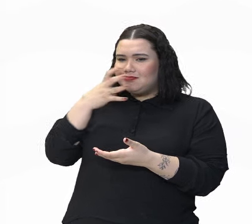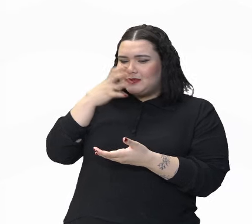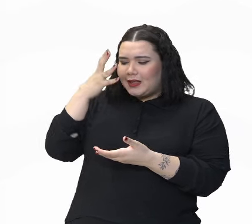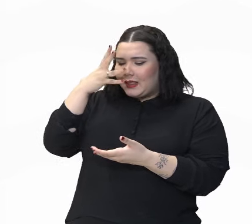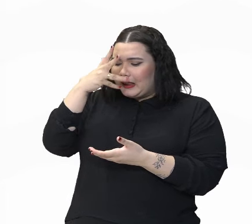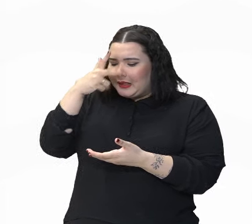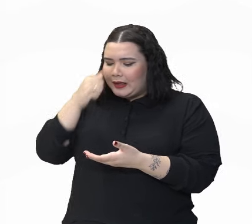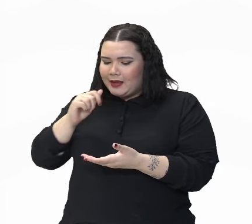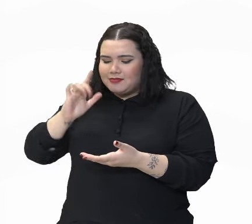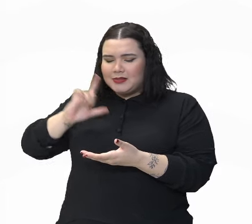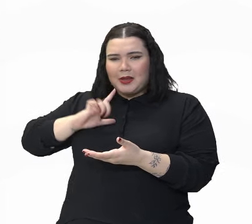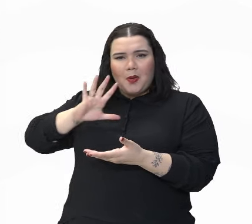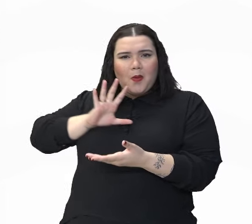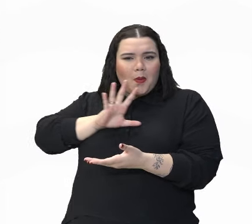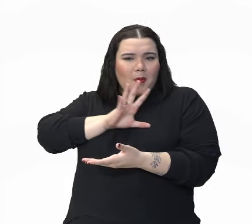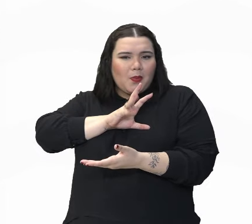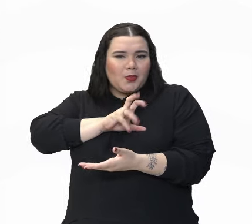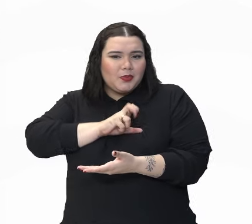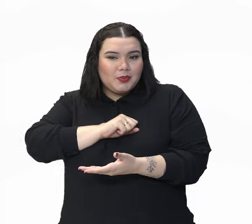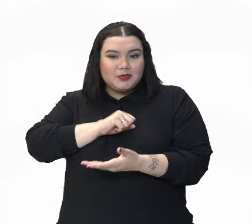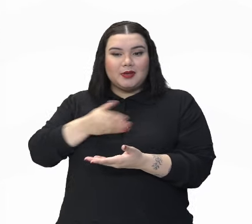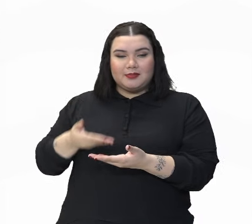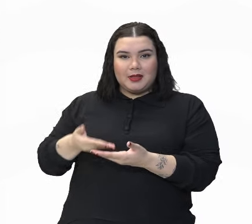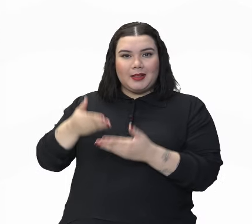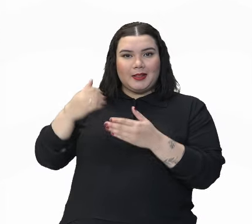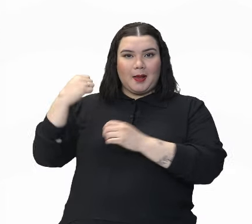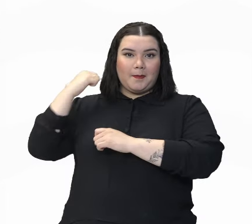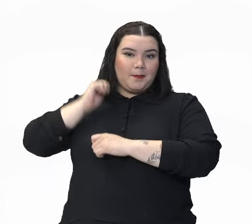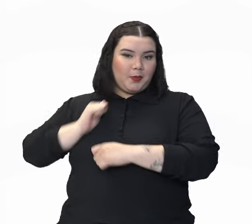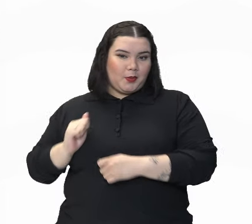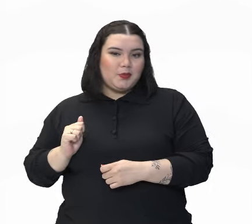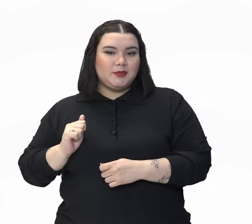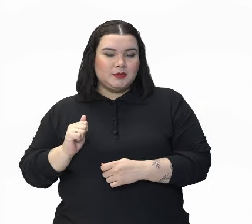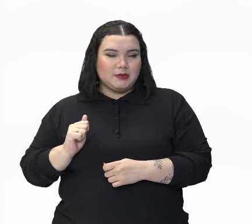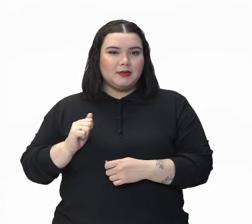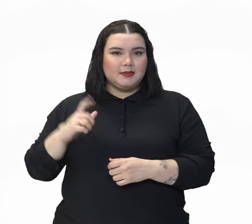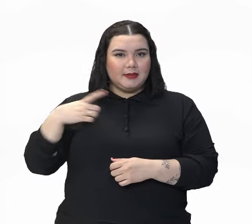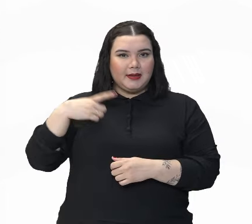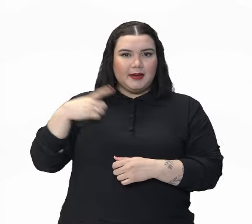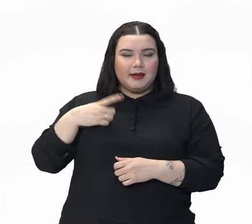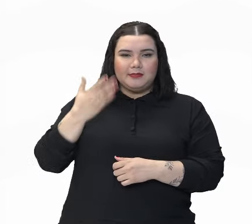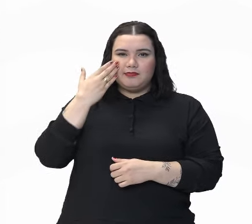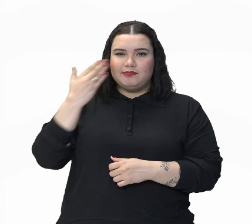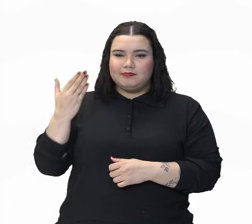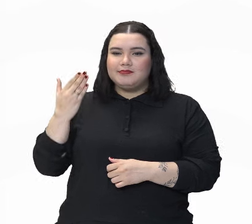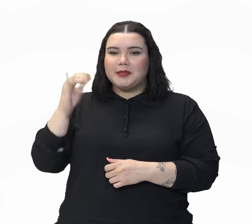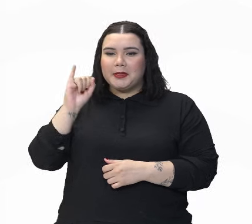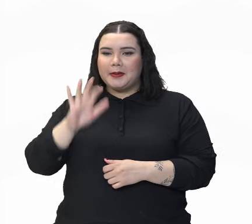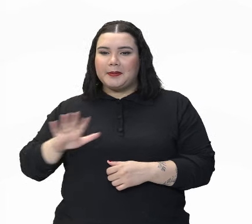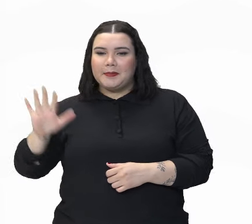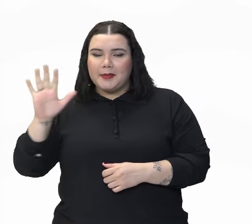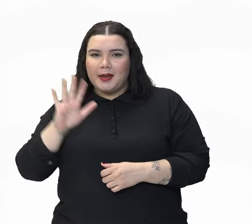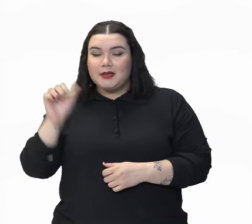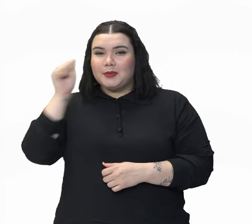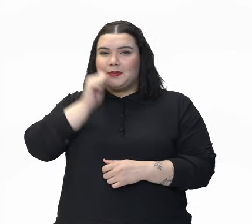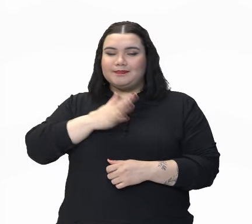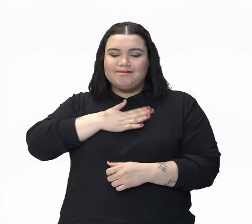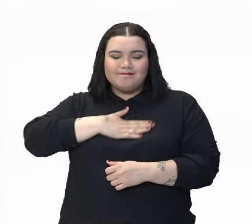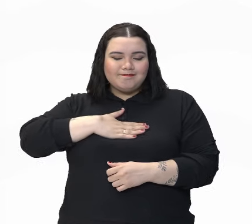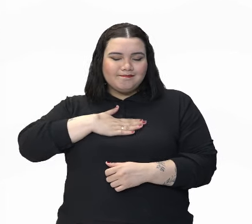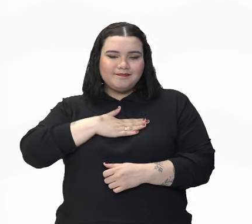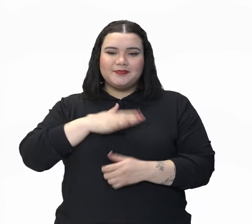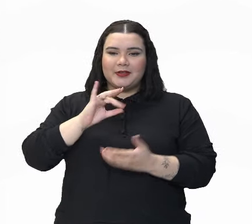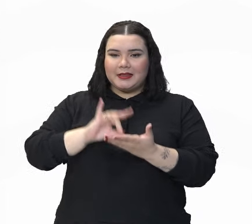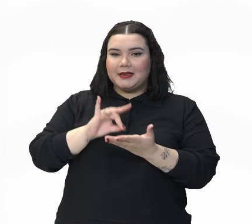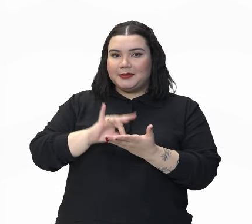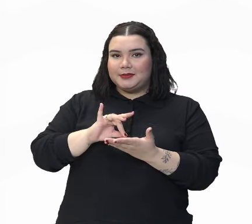vê que ela amou. Tem até os coraçõezinhos aí indicando isso, né? Que ela gostou bastante da